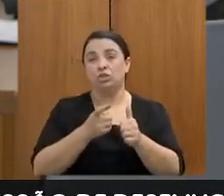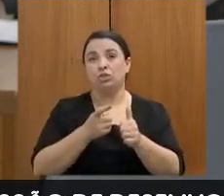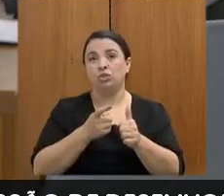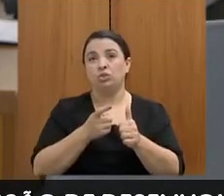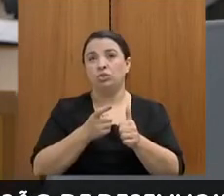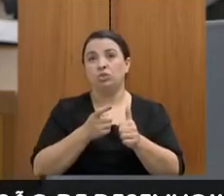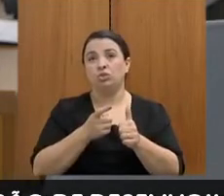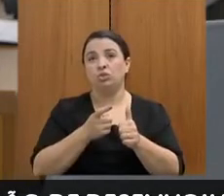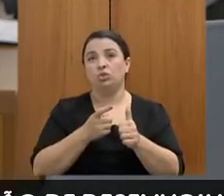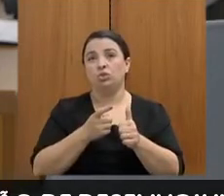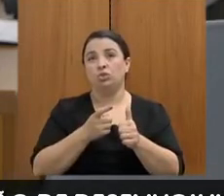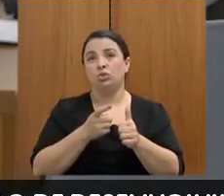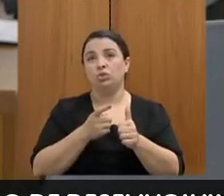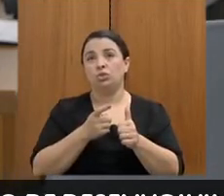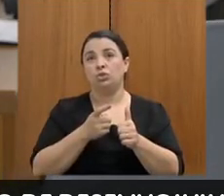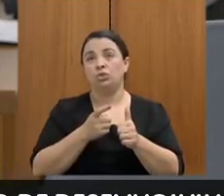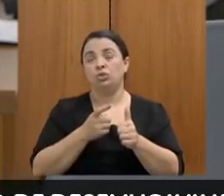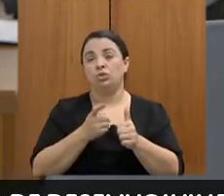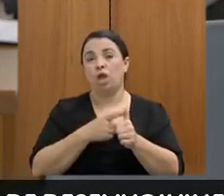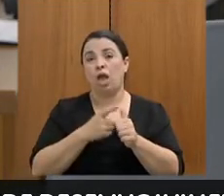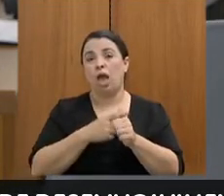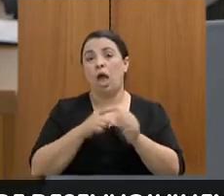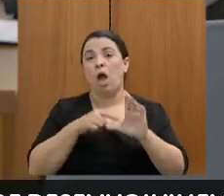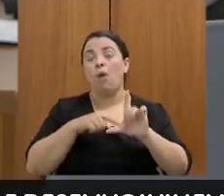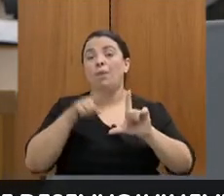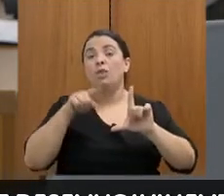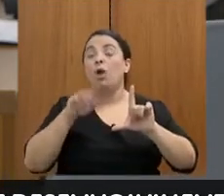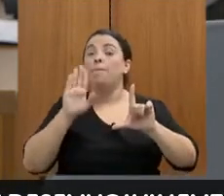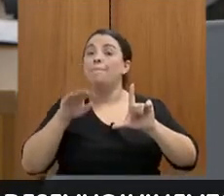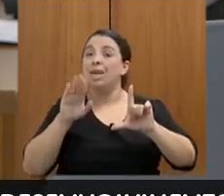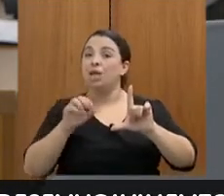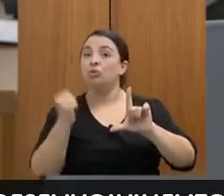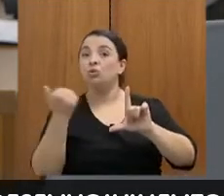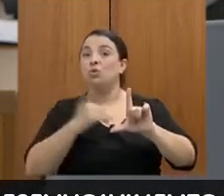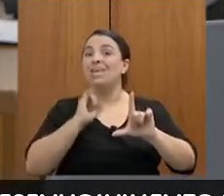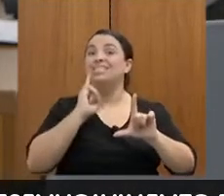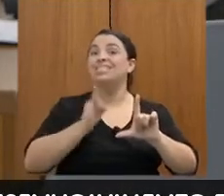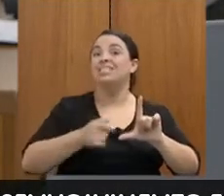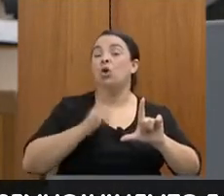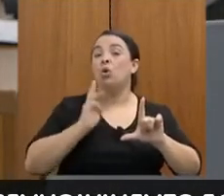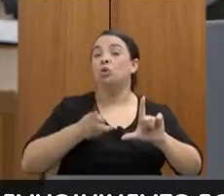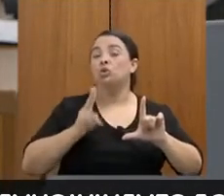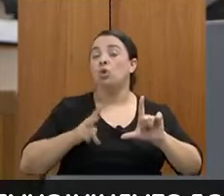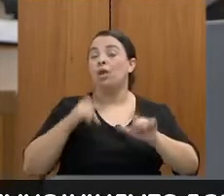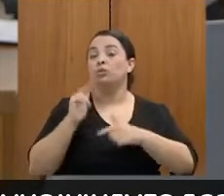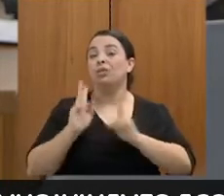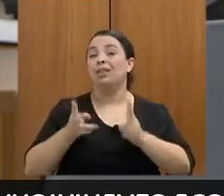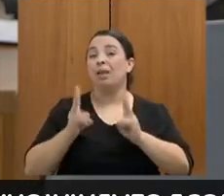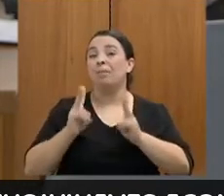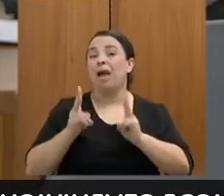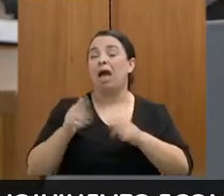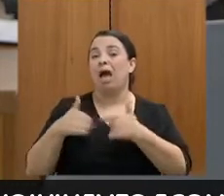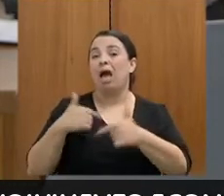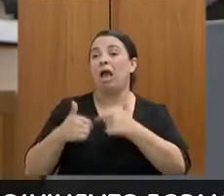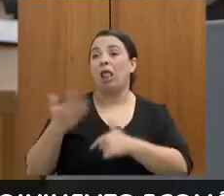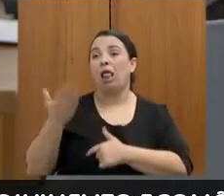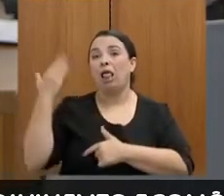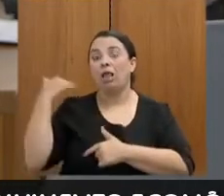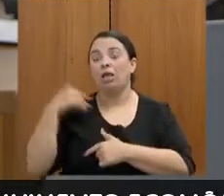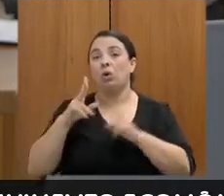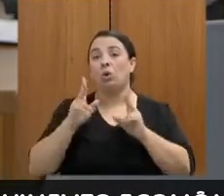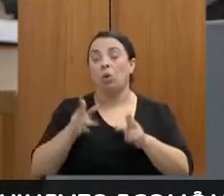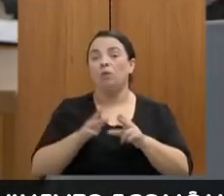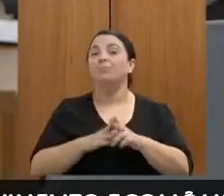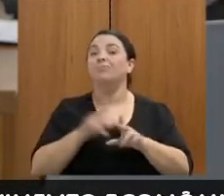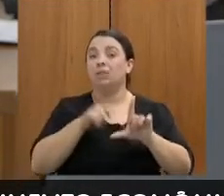a previsão de aumento que se esperaria caso fossem continuadas as mesmas práticas anteriores. Ele aumentou para 16